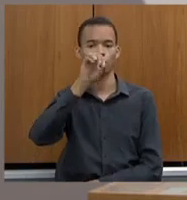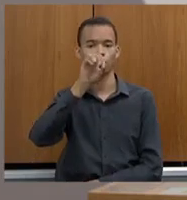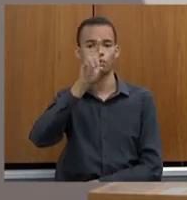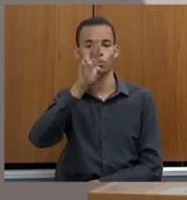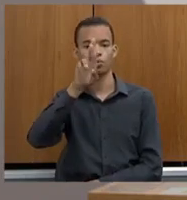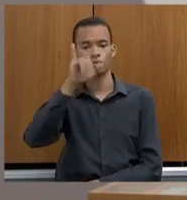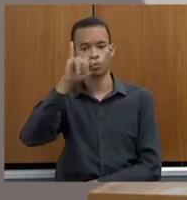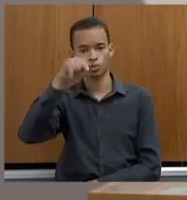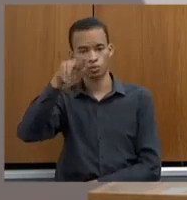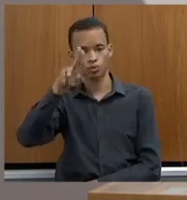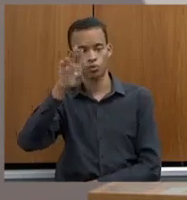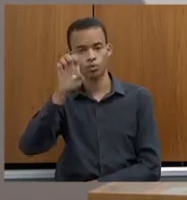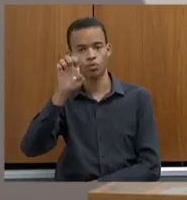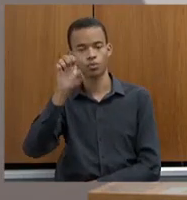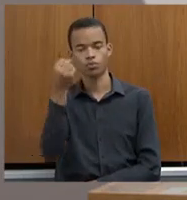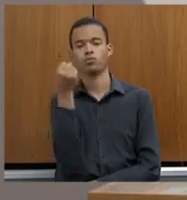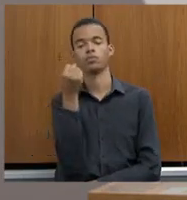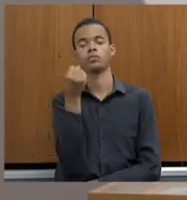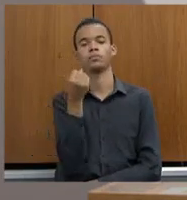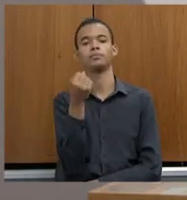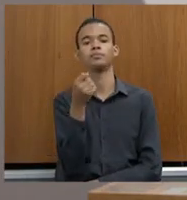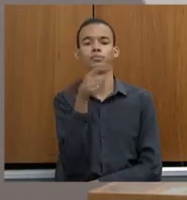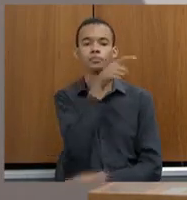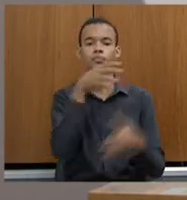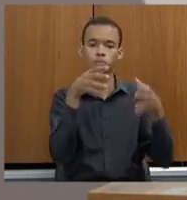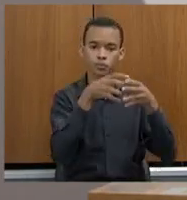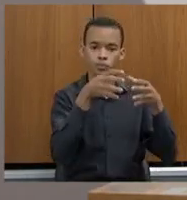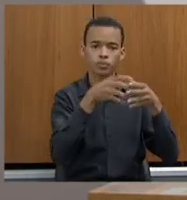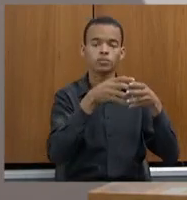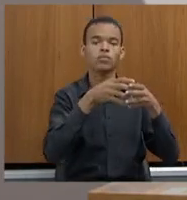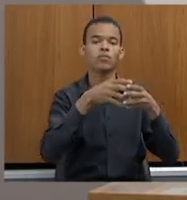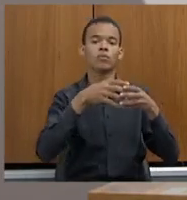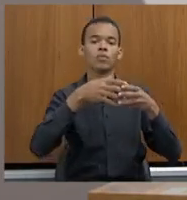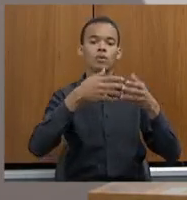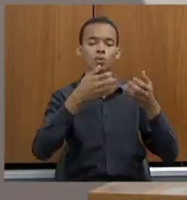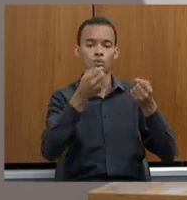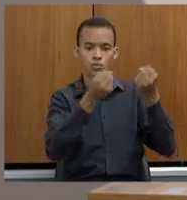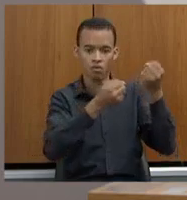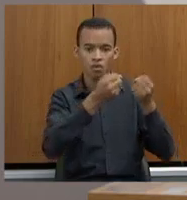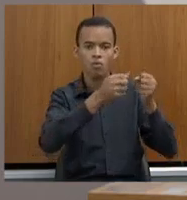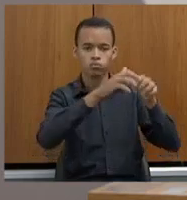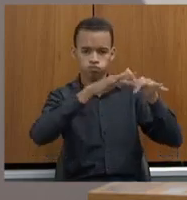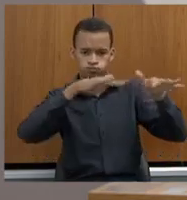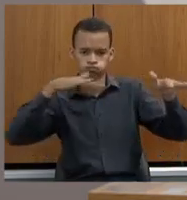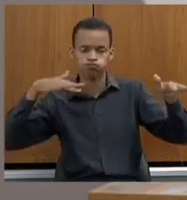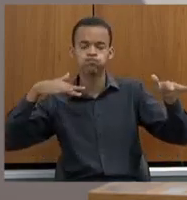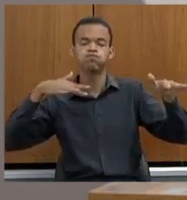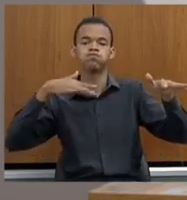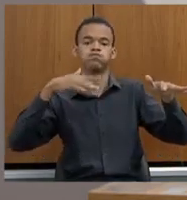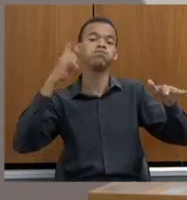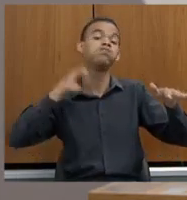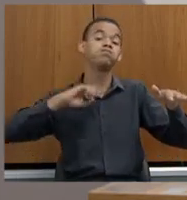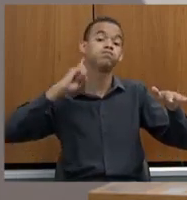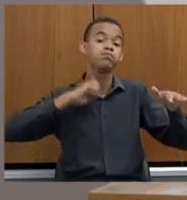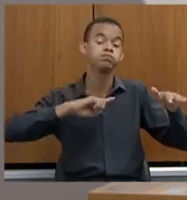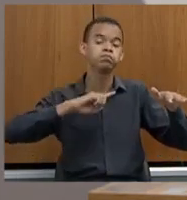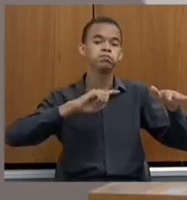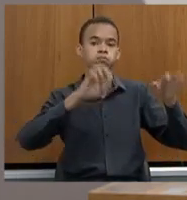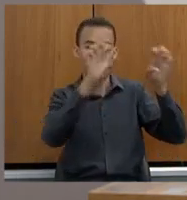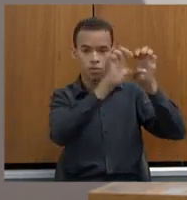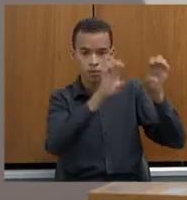comissão de ferrovias e na infraestrutura, na Assembleia Fiscalista da Infraestrutura, nós estamos,